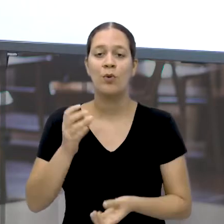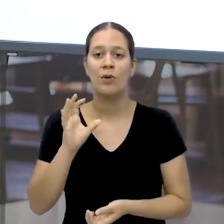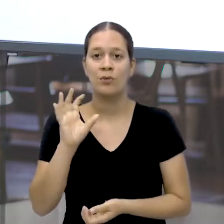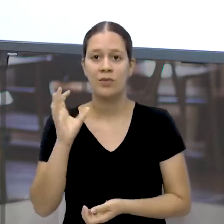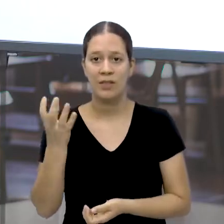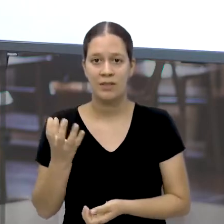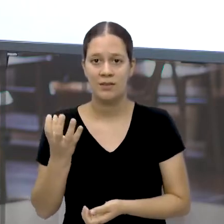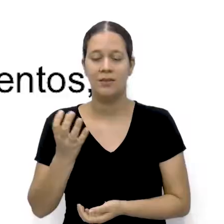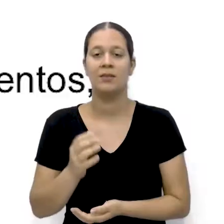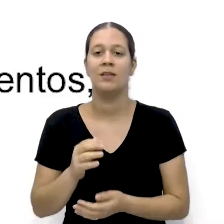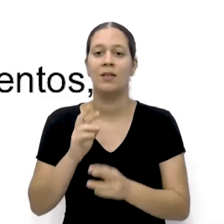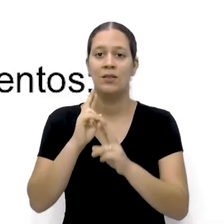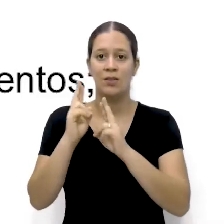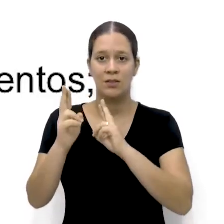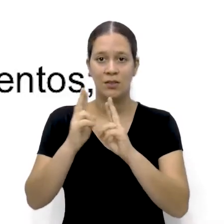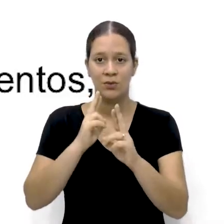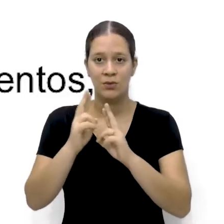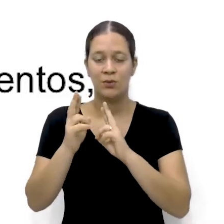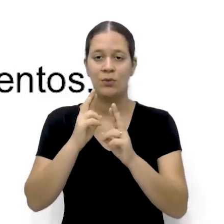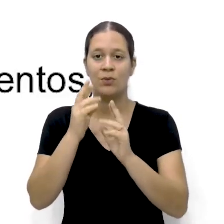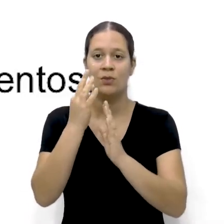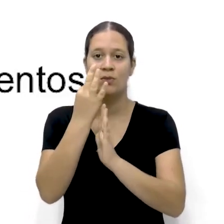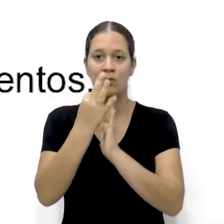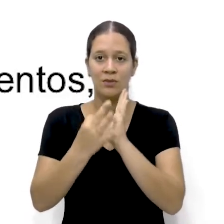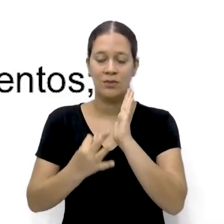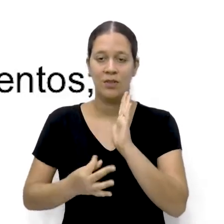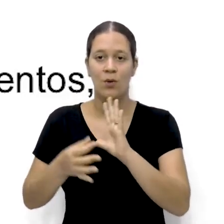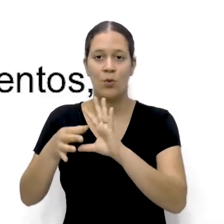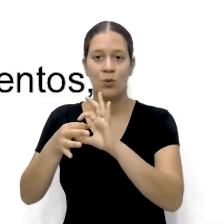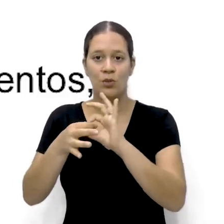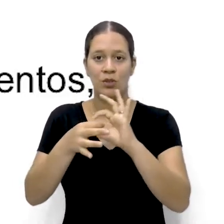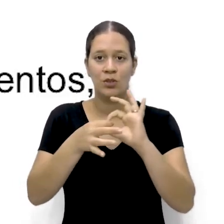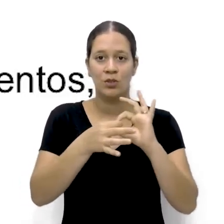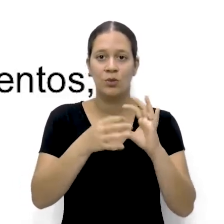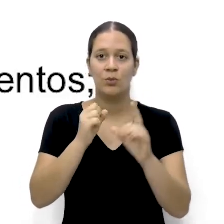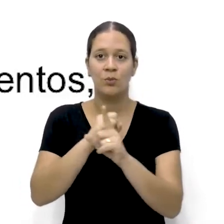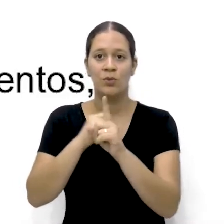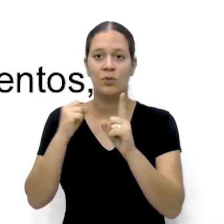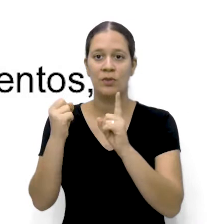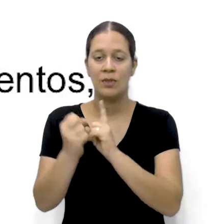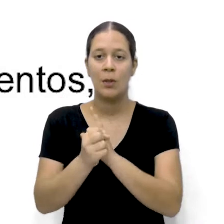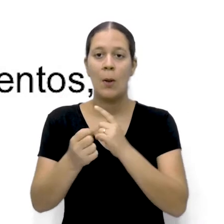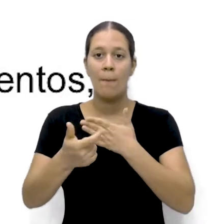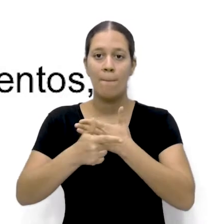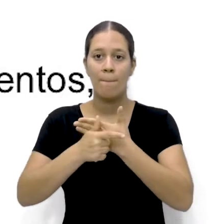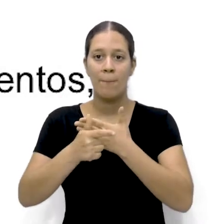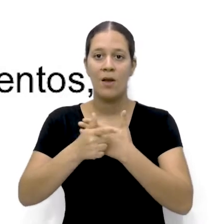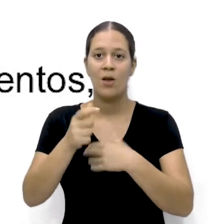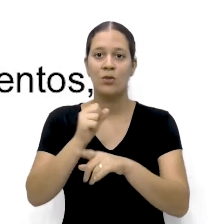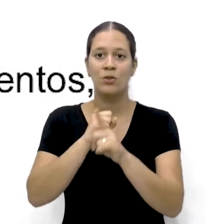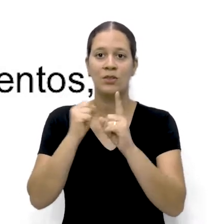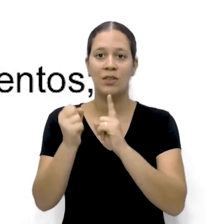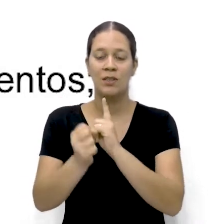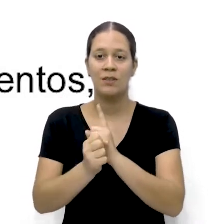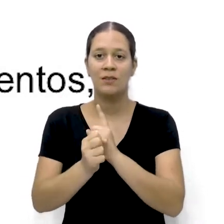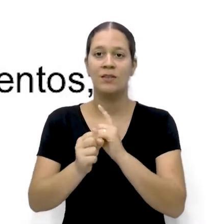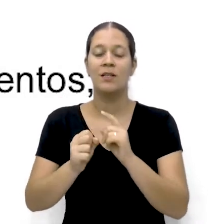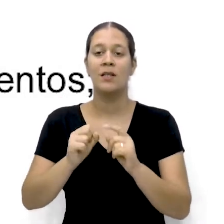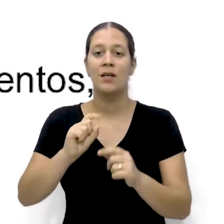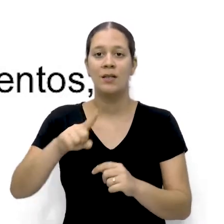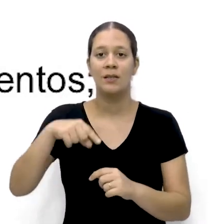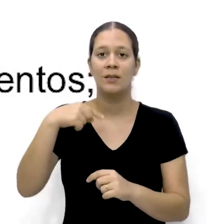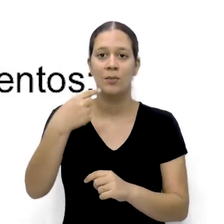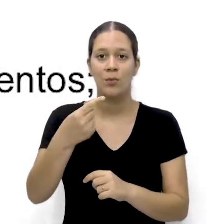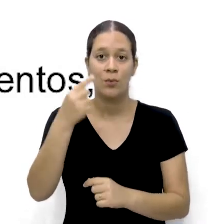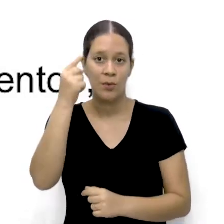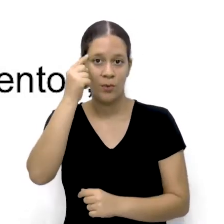certo? Relacionar os textos com o contexto social E experimentação de papéis sociais E em seguida refletir um